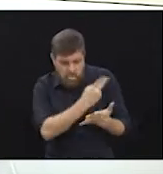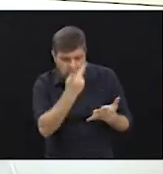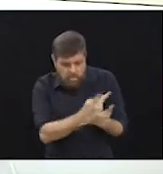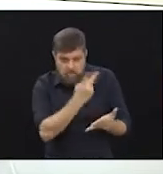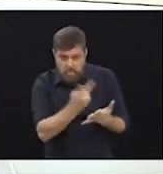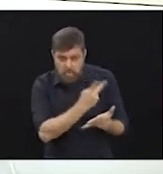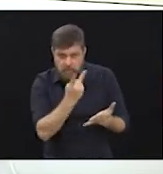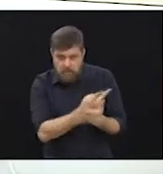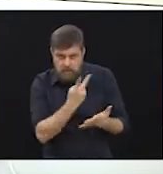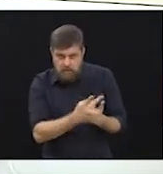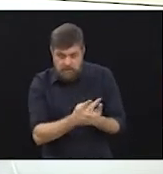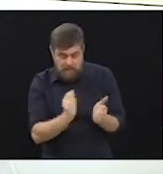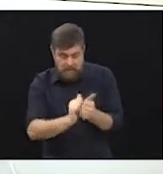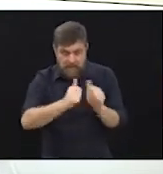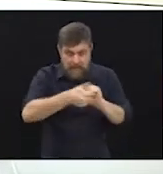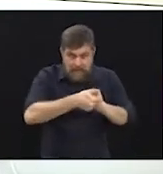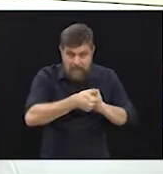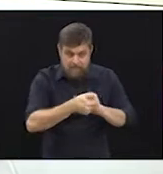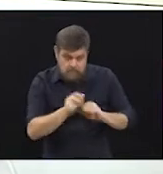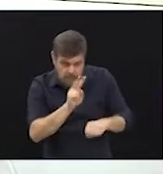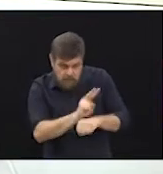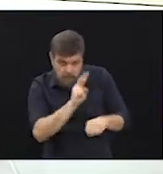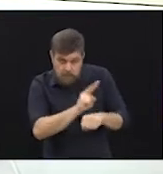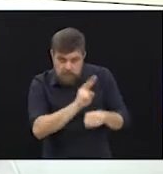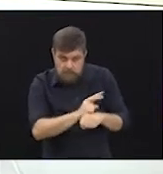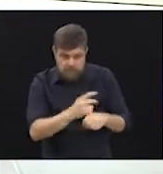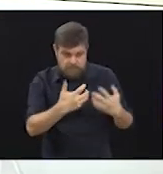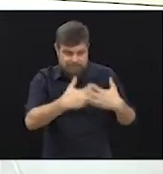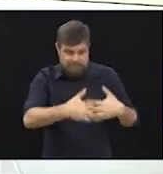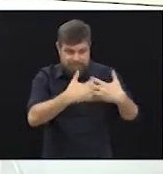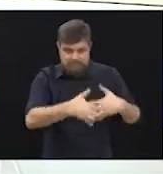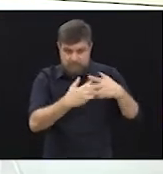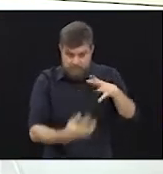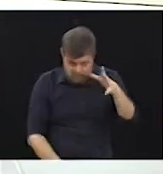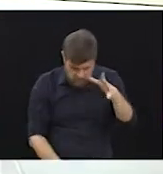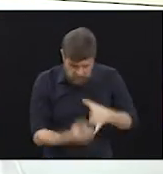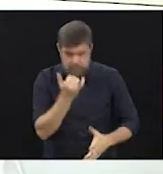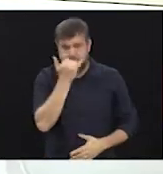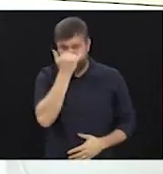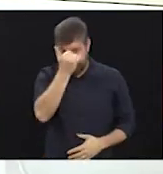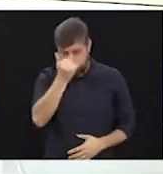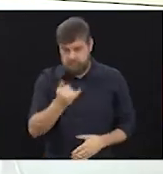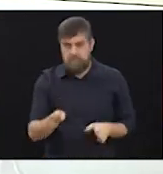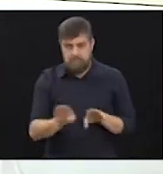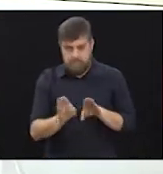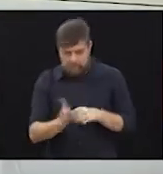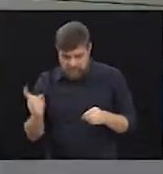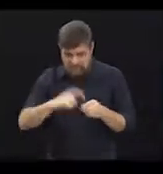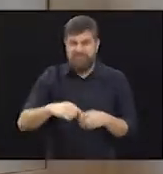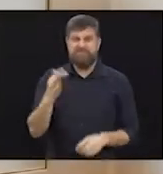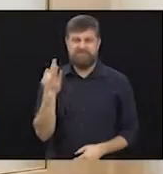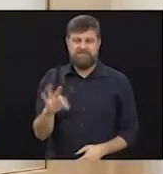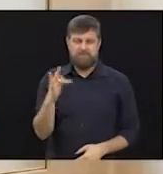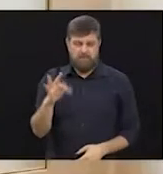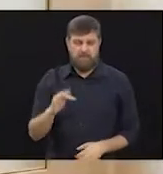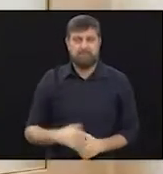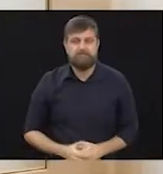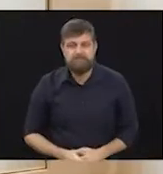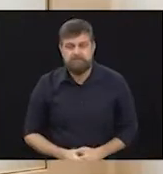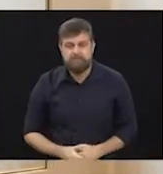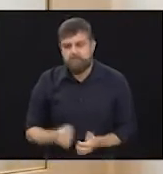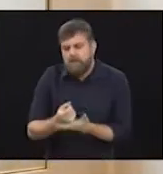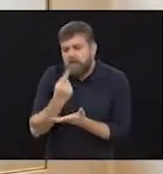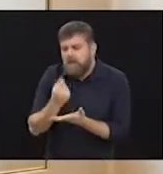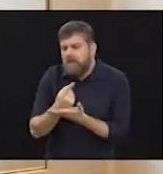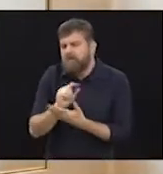forma eficaz, correta, essa disfunção, ele poderá desenvolver a volta das dores. Quais são os